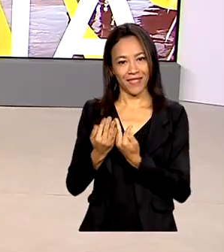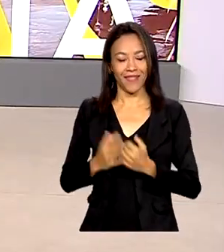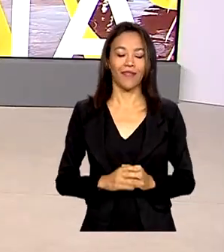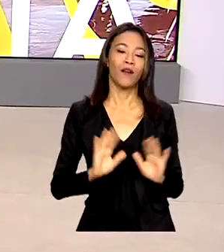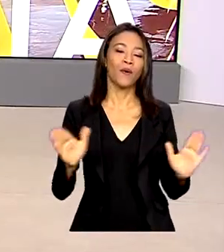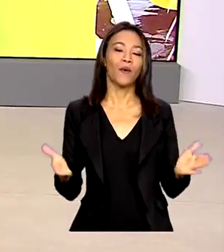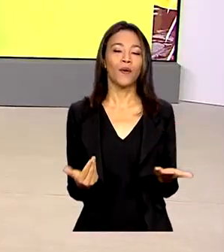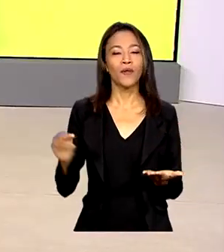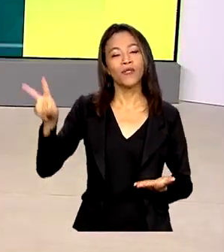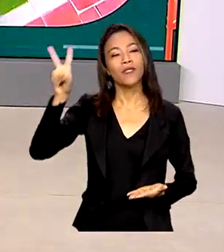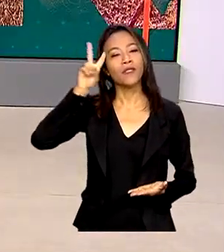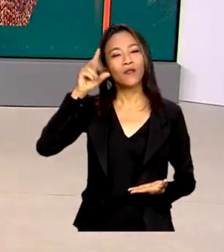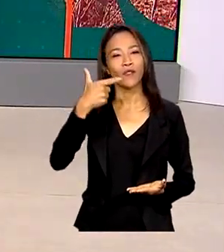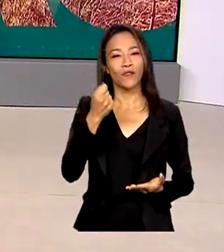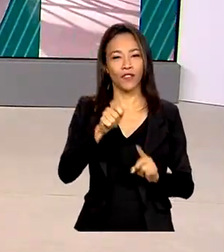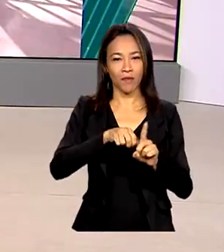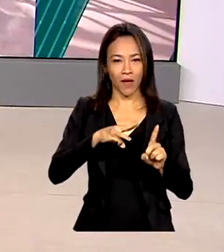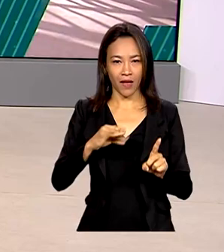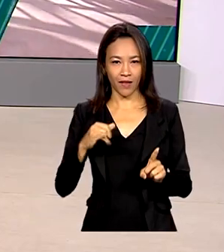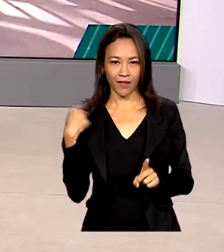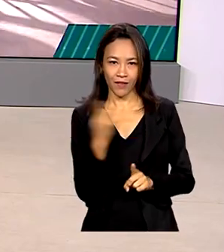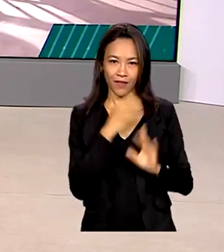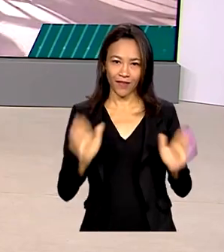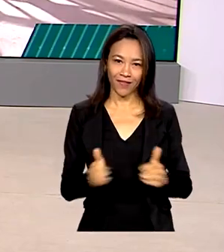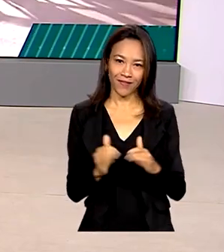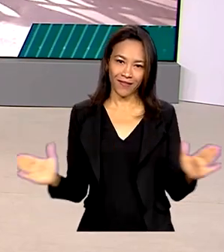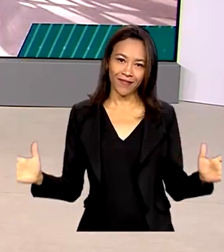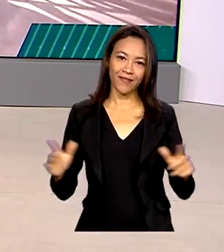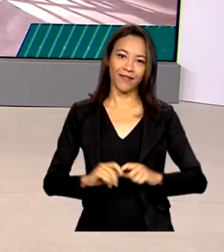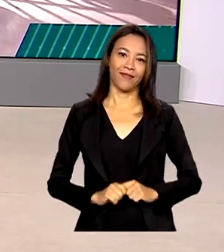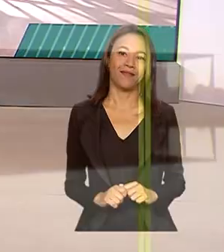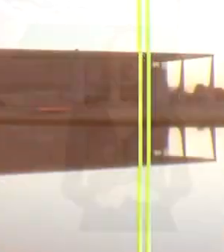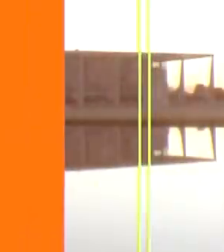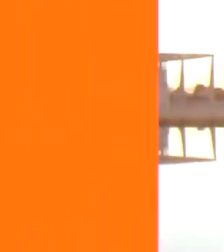Segunda-feira, 20 de março, o Brasil em Dia já está no ar.